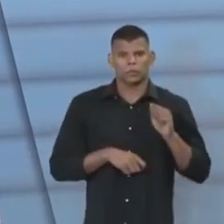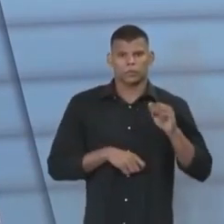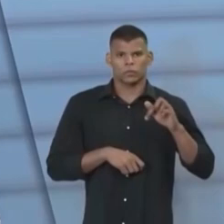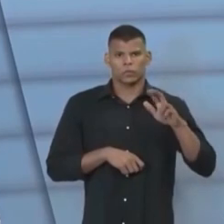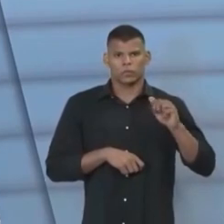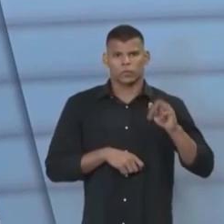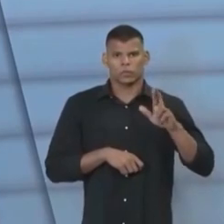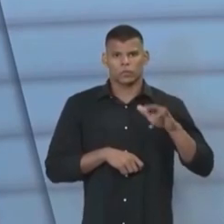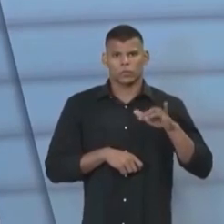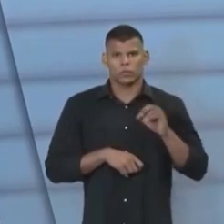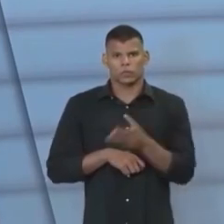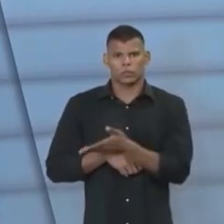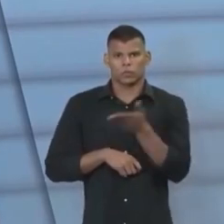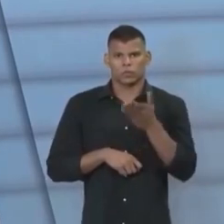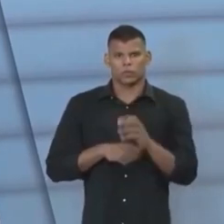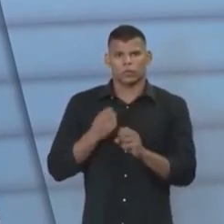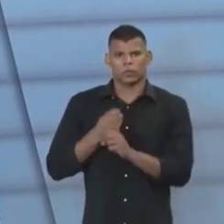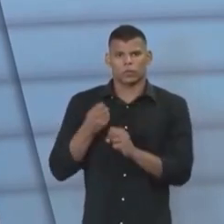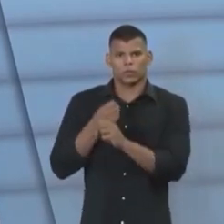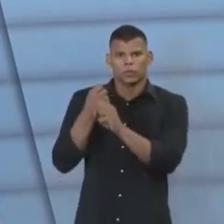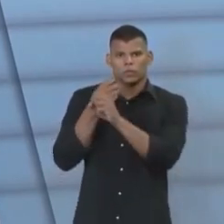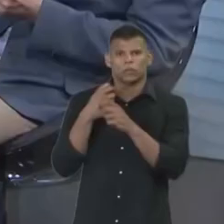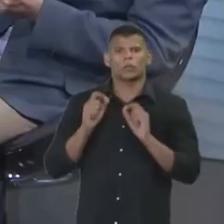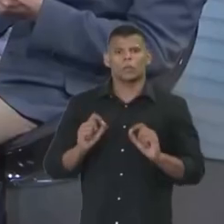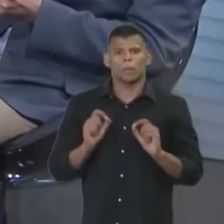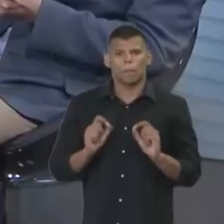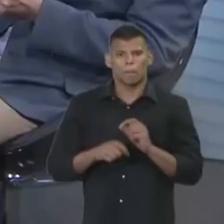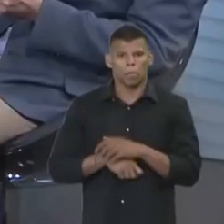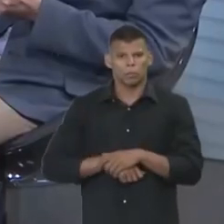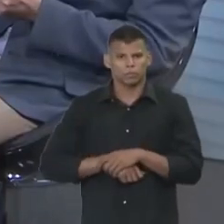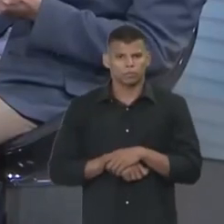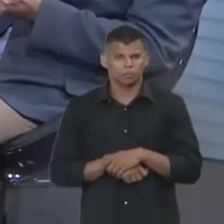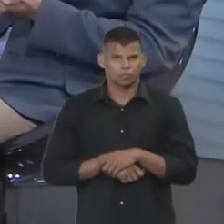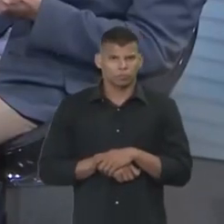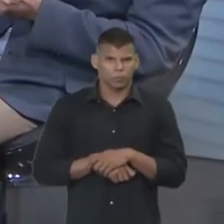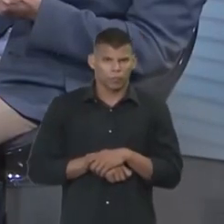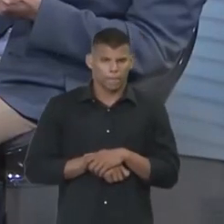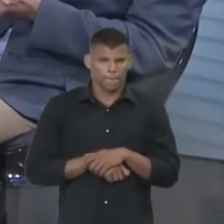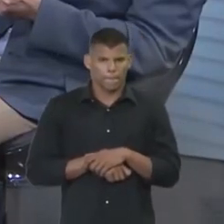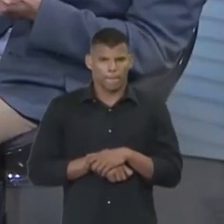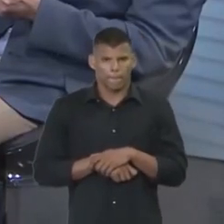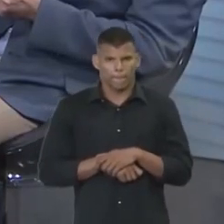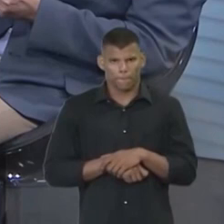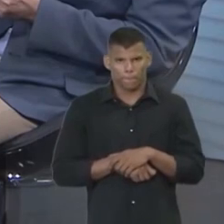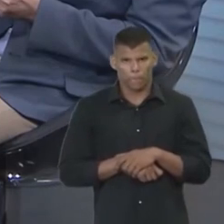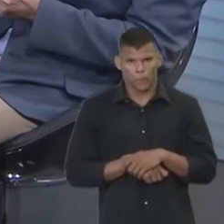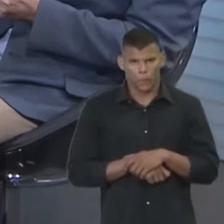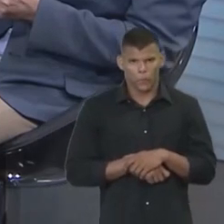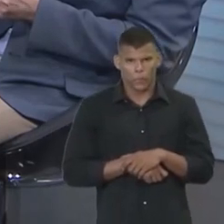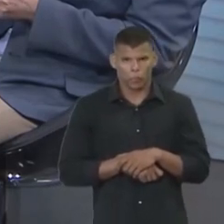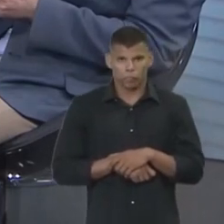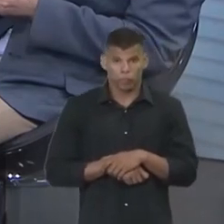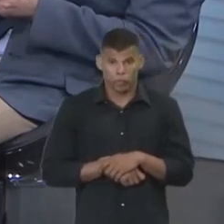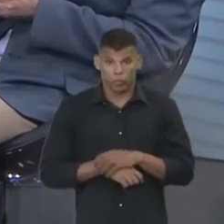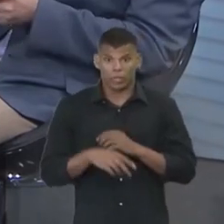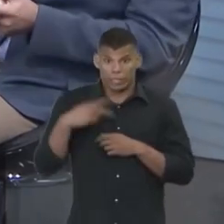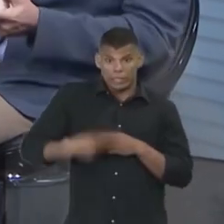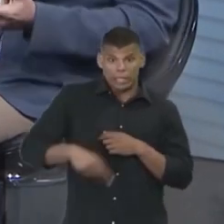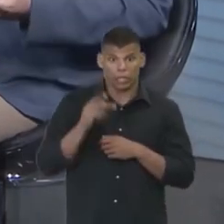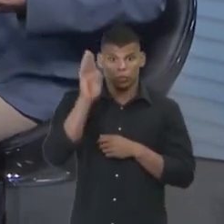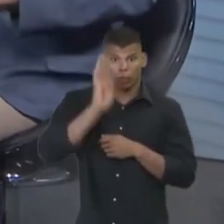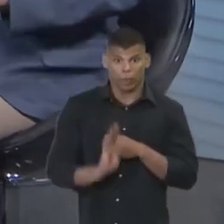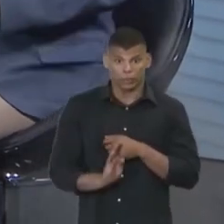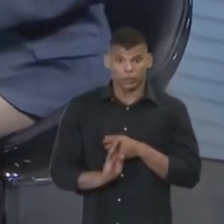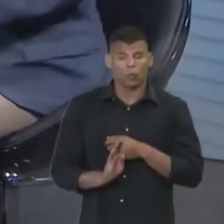vai fazer com aquela obra inacabada. Eu acho que é importante isso. E quem vai querer governar o Brasil precisa olhar para os